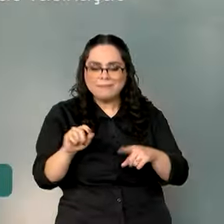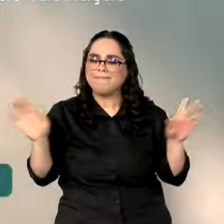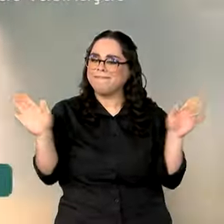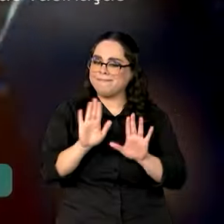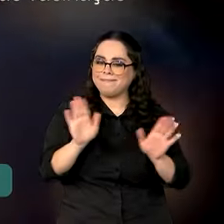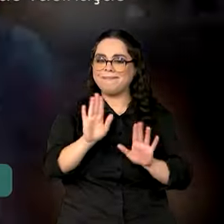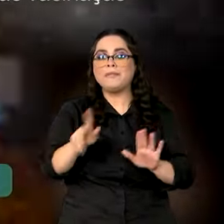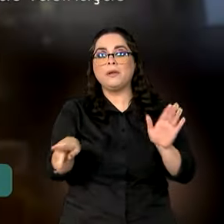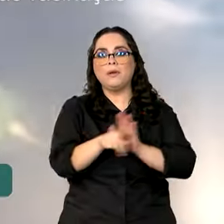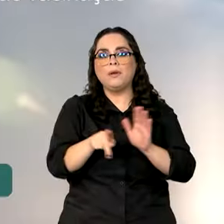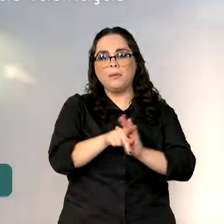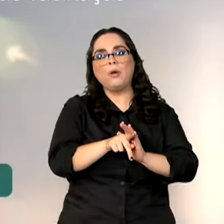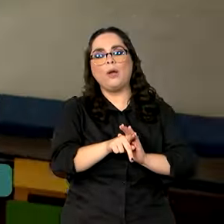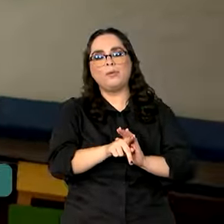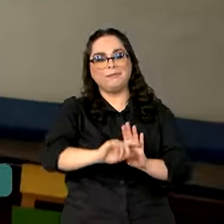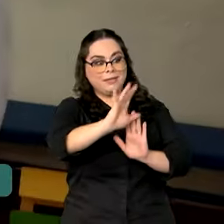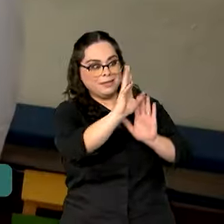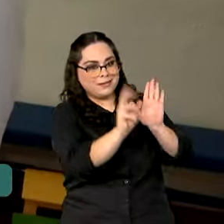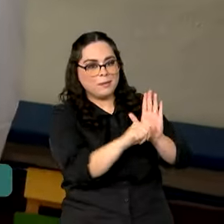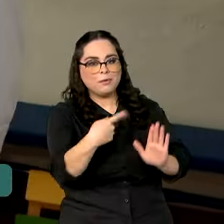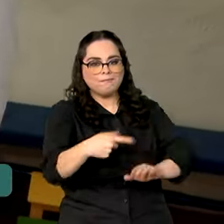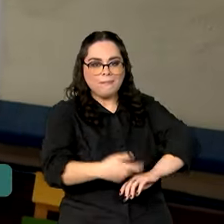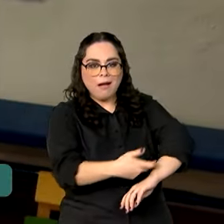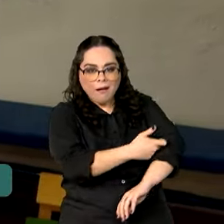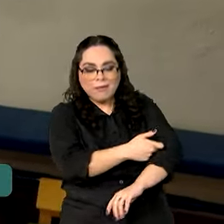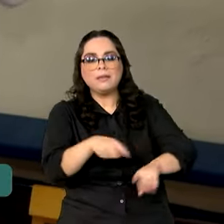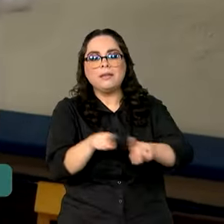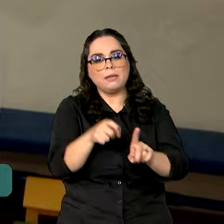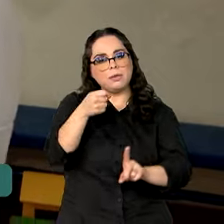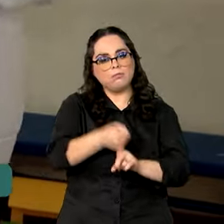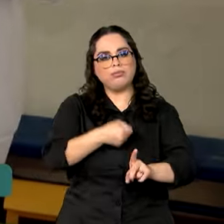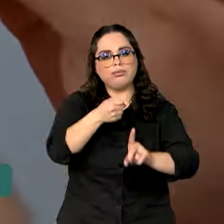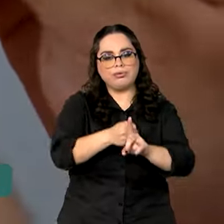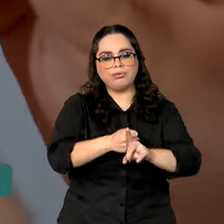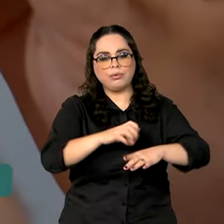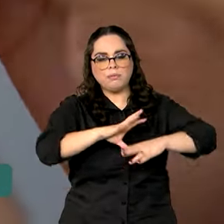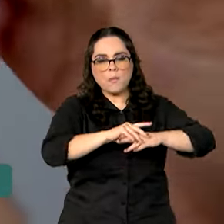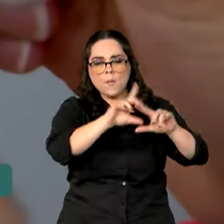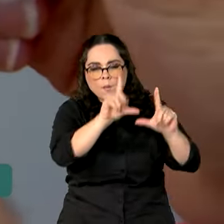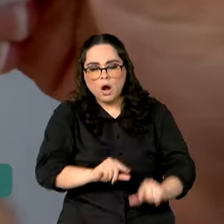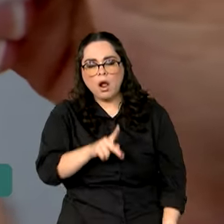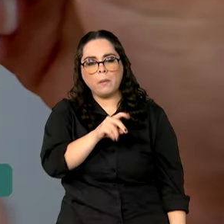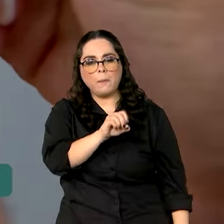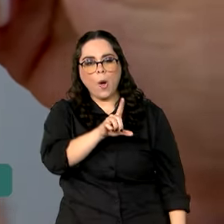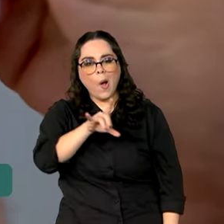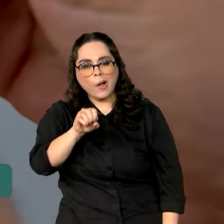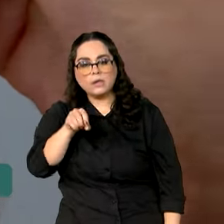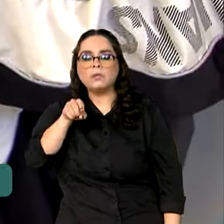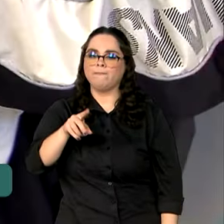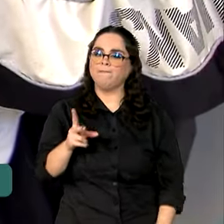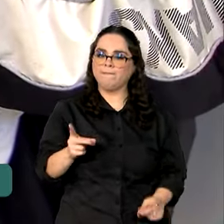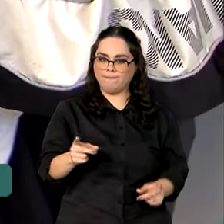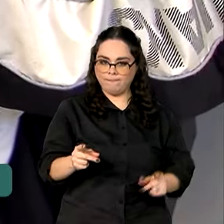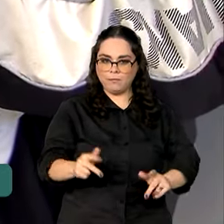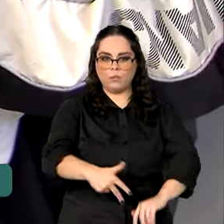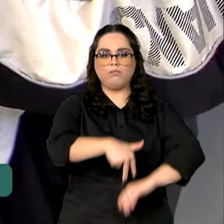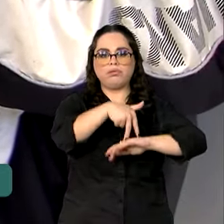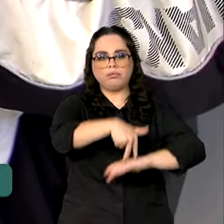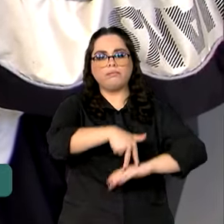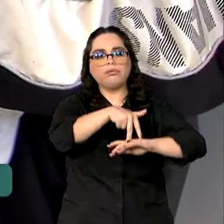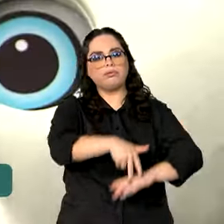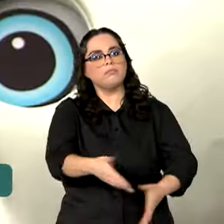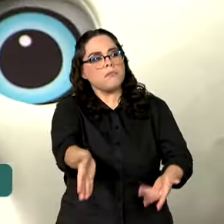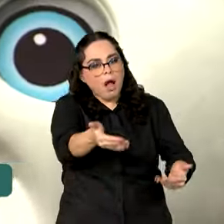mascote da campanha de vacinação e símbolo da luta contra a poliomielite, continua atuando pela